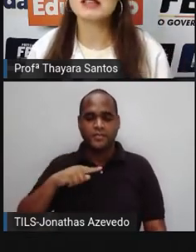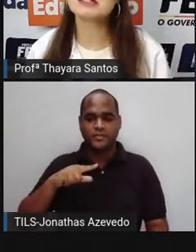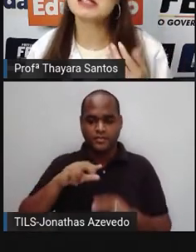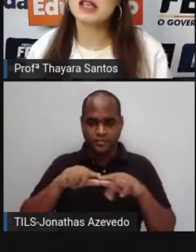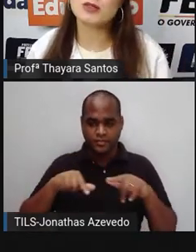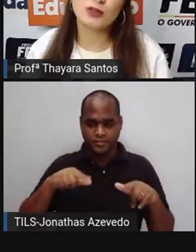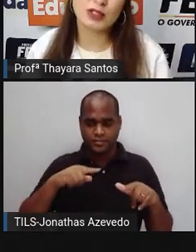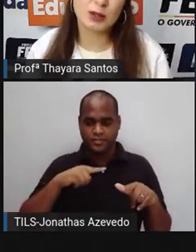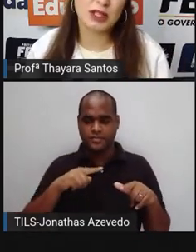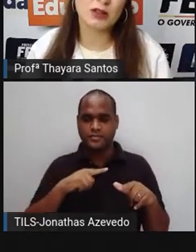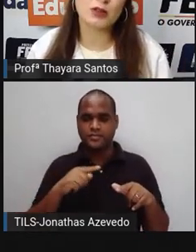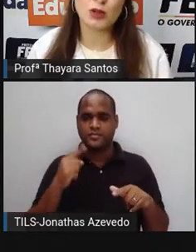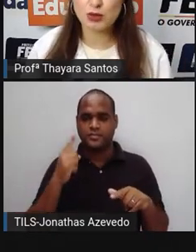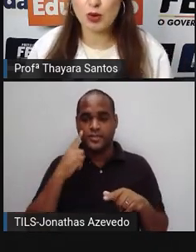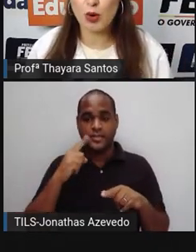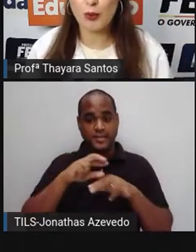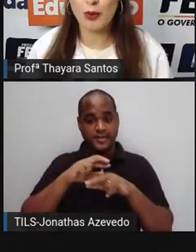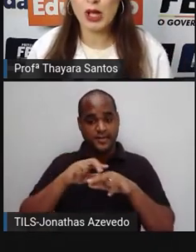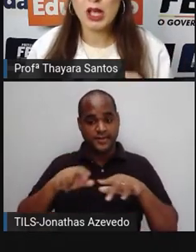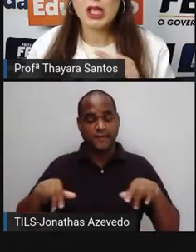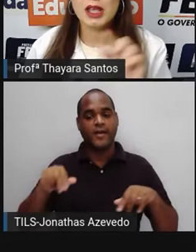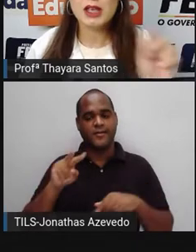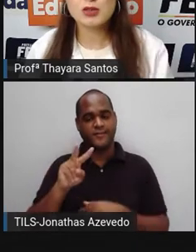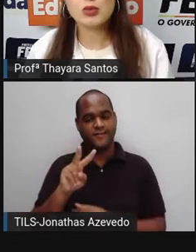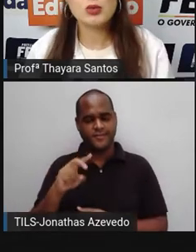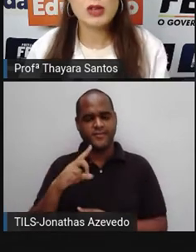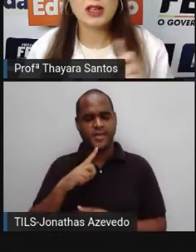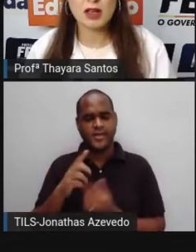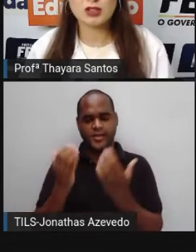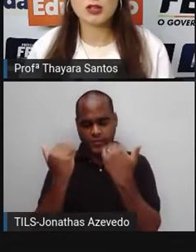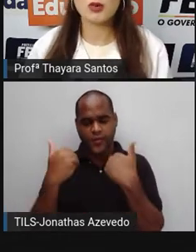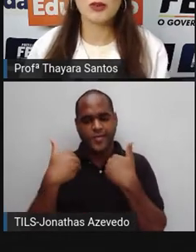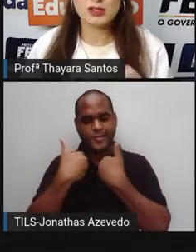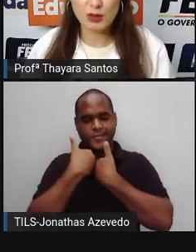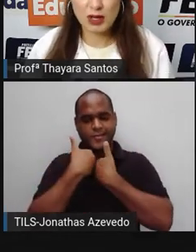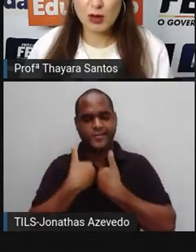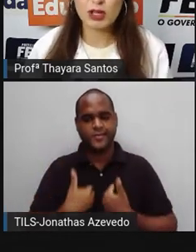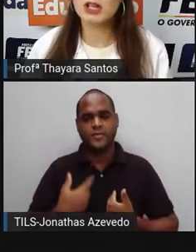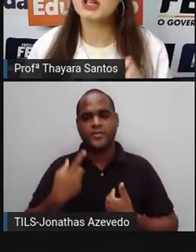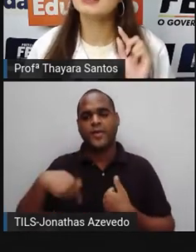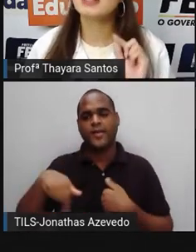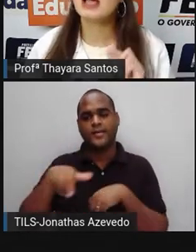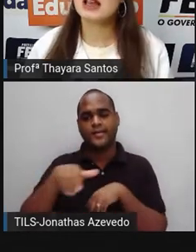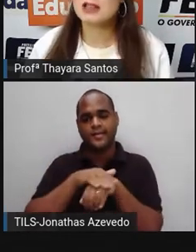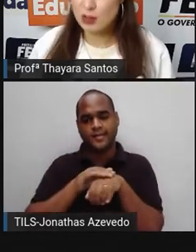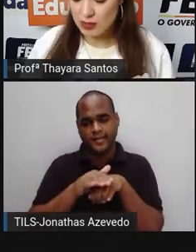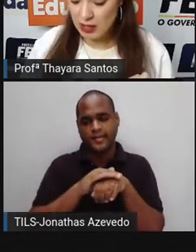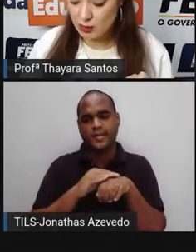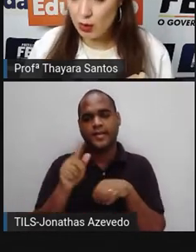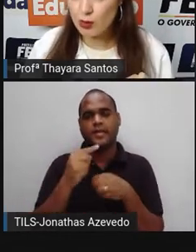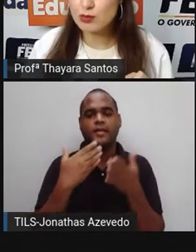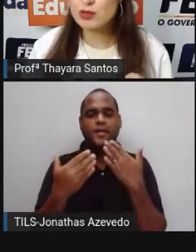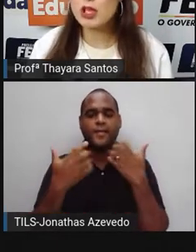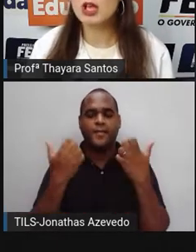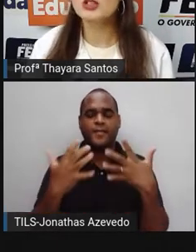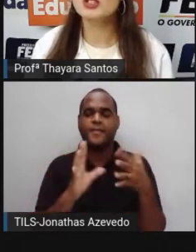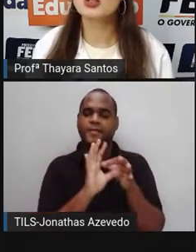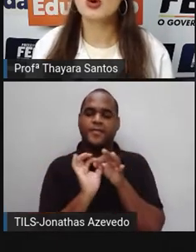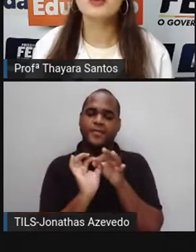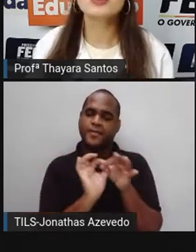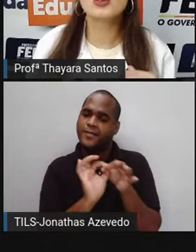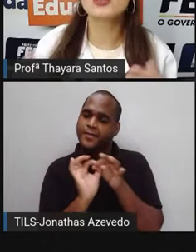a gente tem excesso de vitamina no nosso corpo. Isso tudo aí que a gente conversou agora, tá relacionado com os